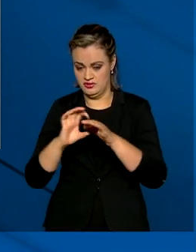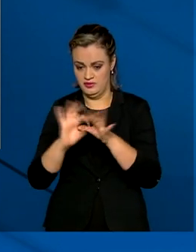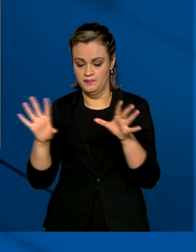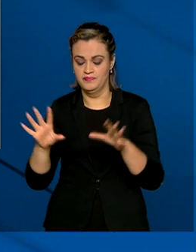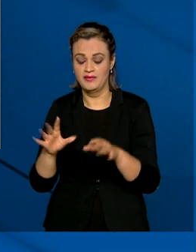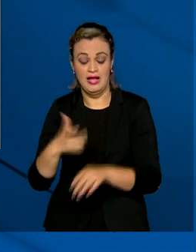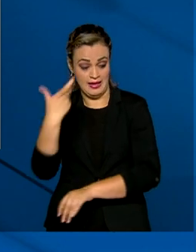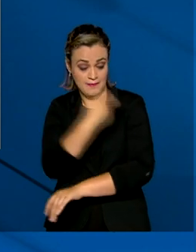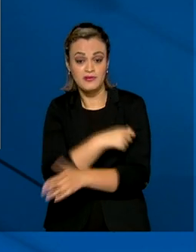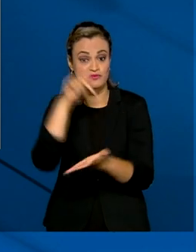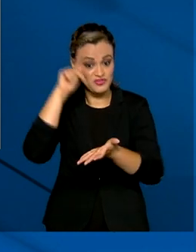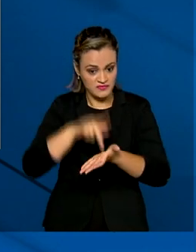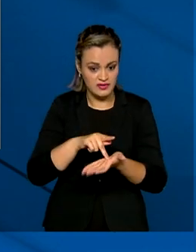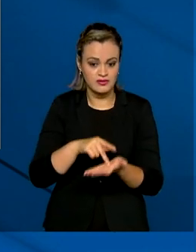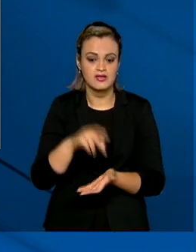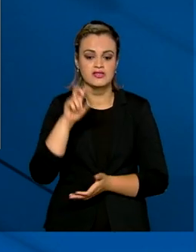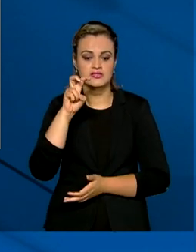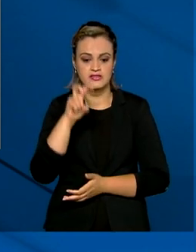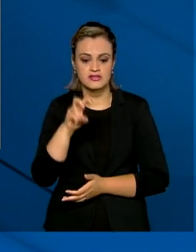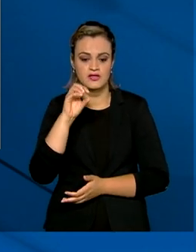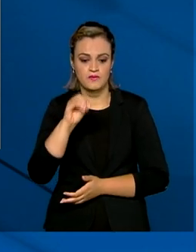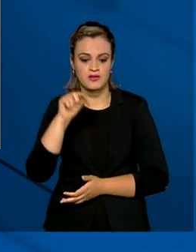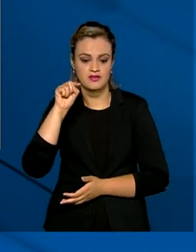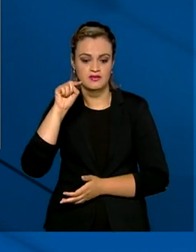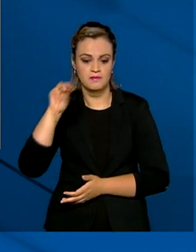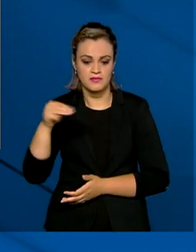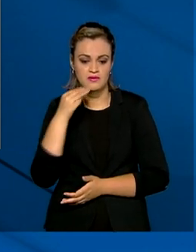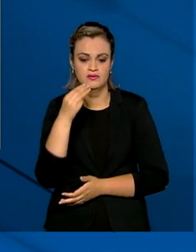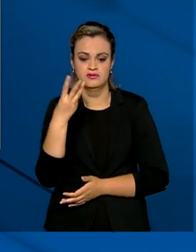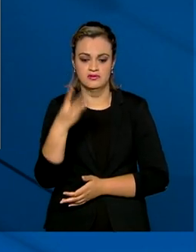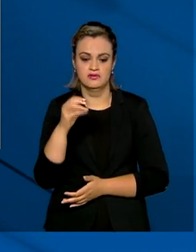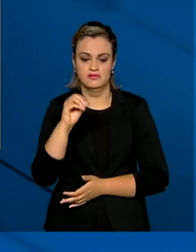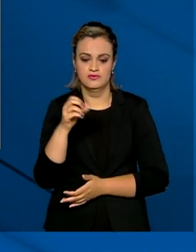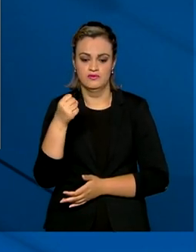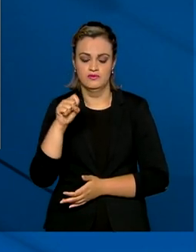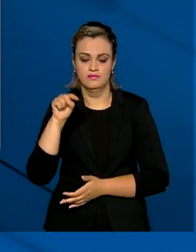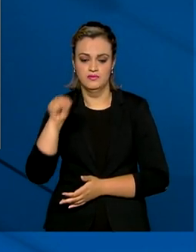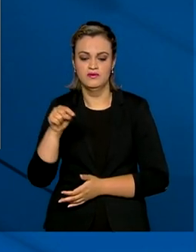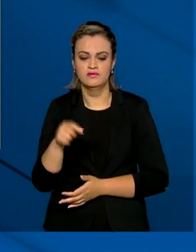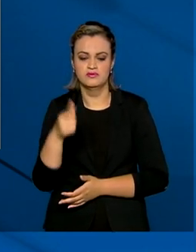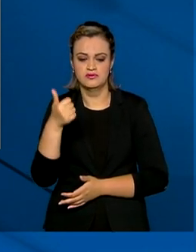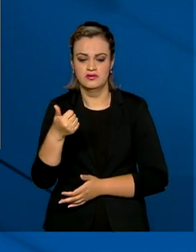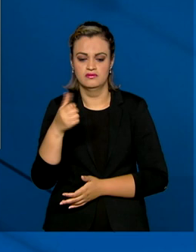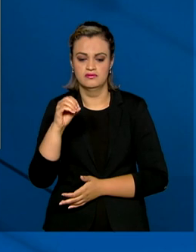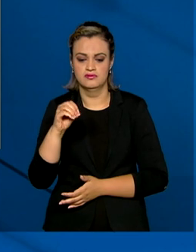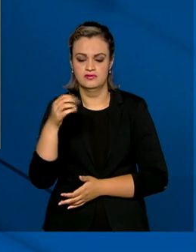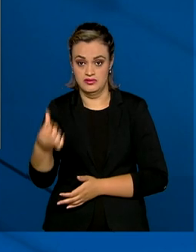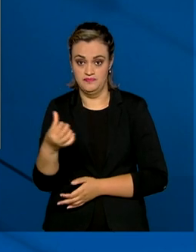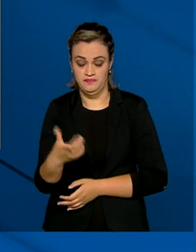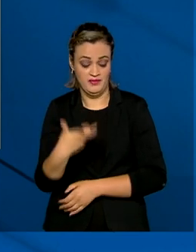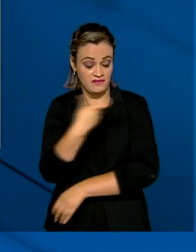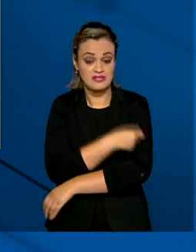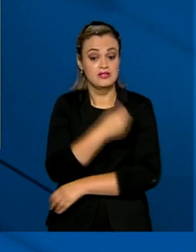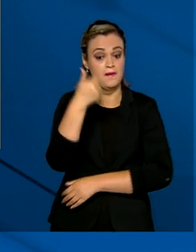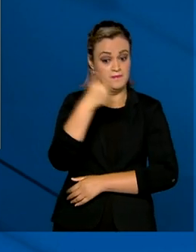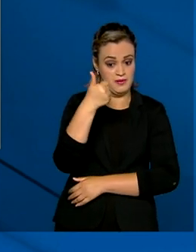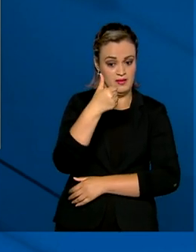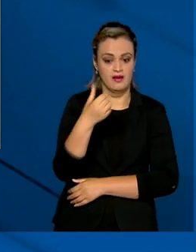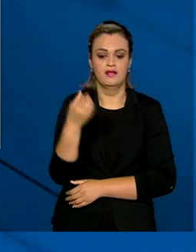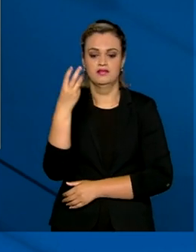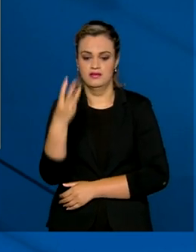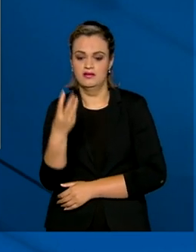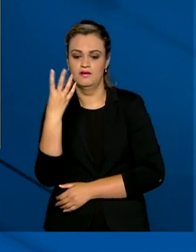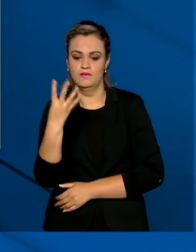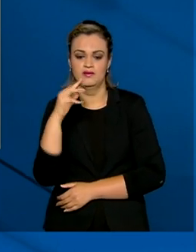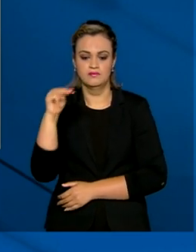doses aplicadas ultrapassam aí 50.308.000. As pessoas vacinadas com a primeira dose ultrapassam